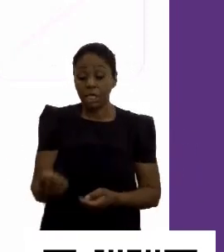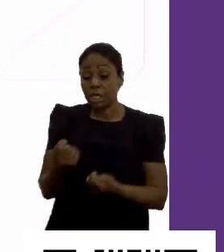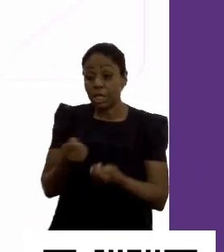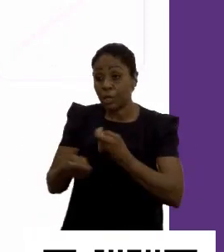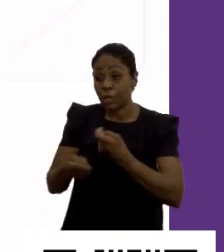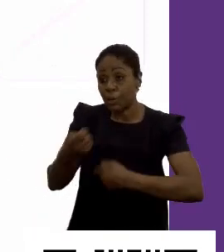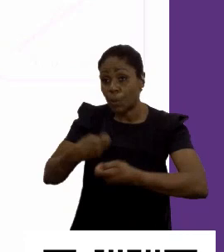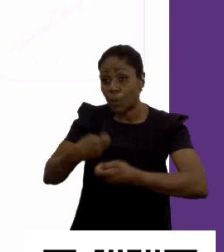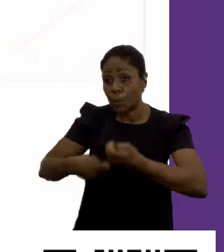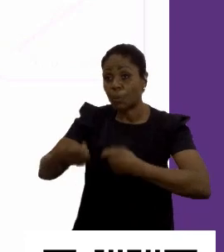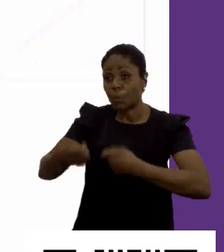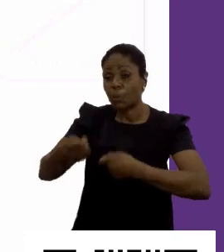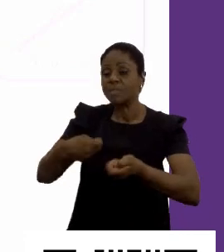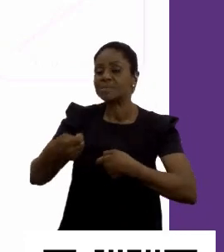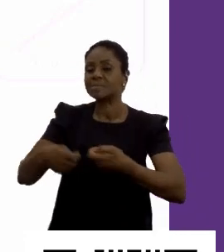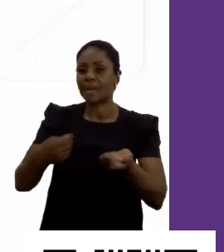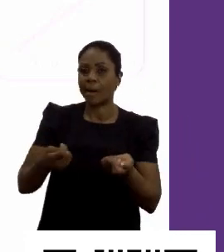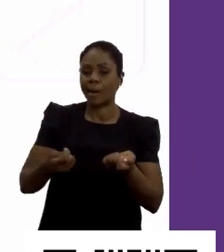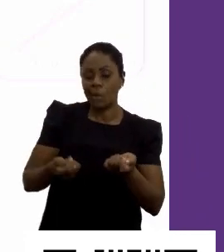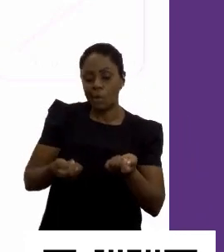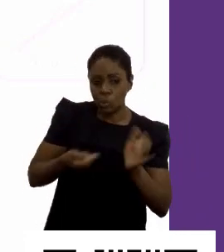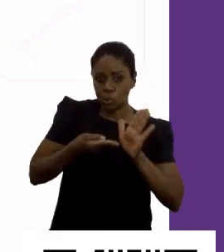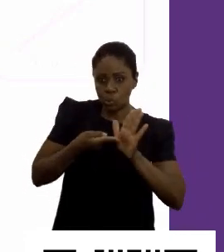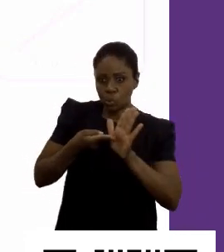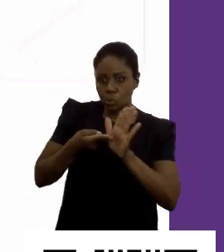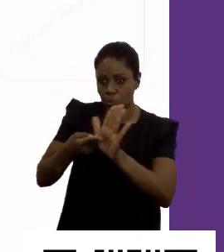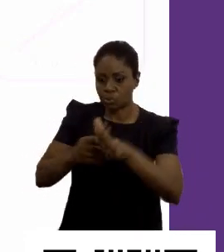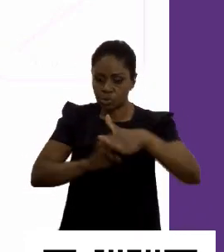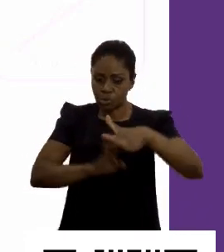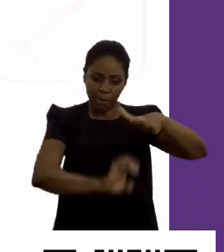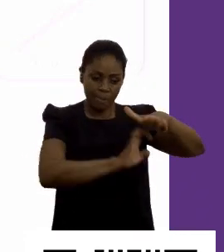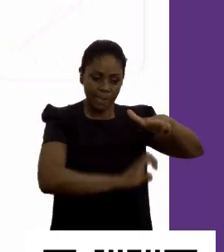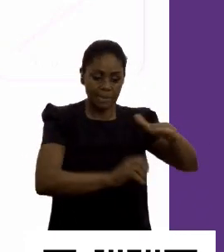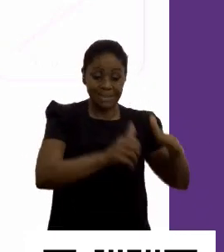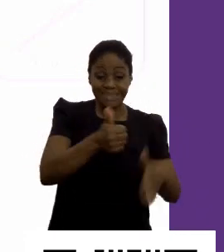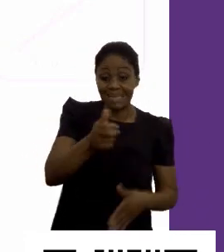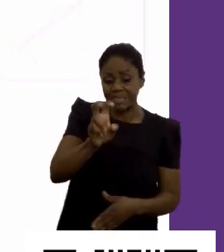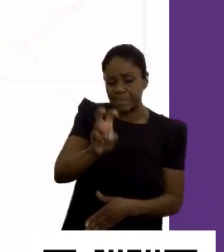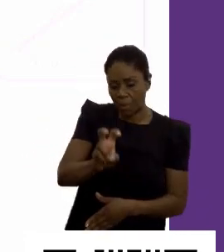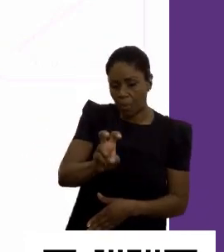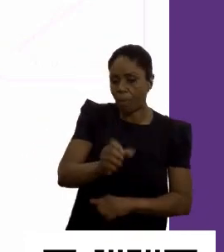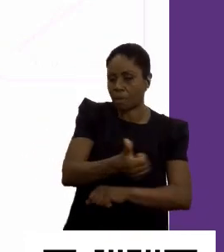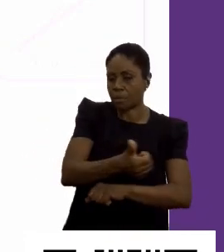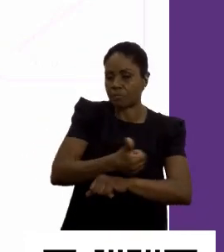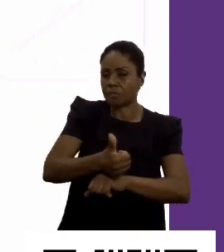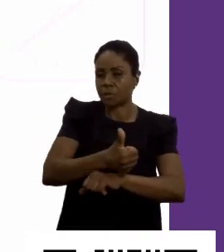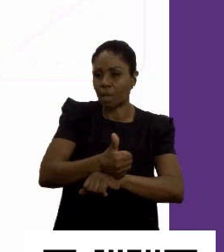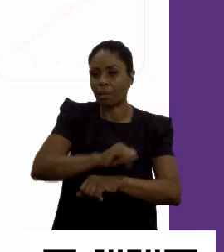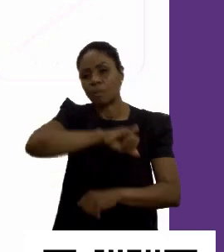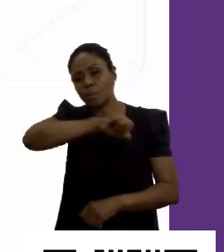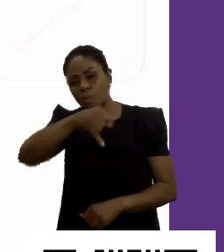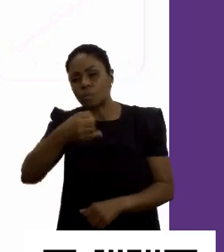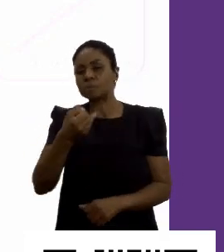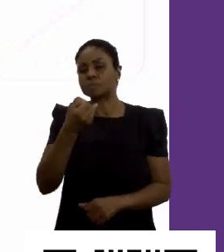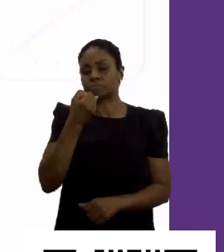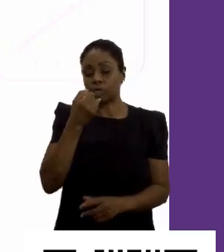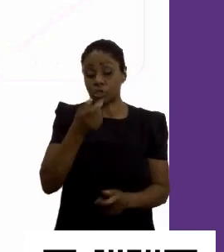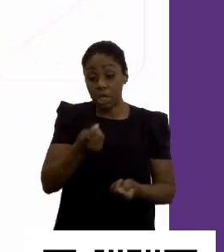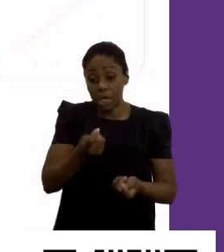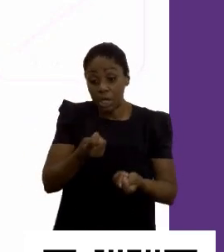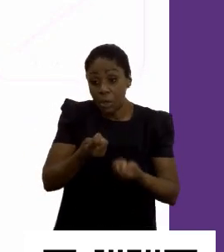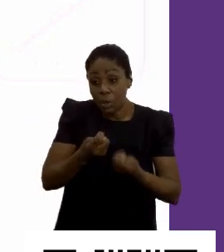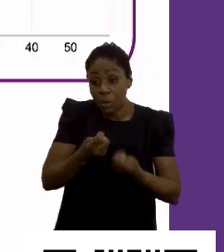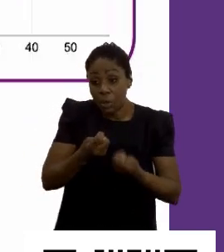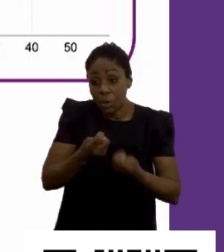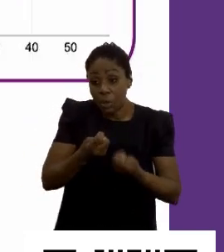numa amostragem, né? Numa empresa de 150 colaboradores, você tem a oportunidade de economizar pelo menos quase R$300 mil